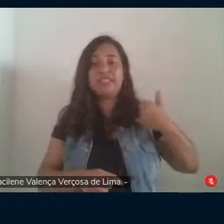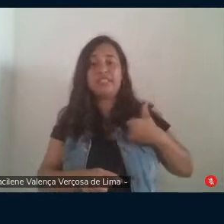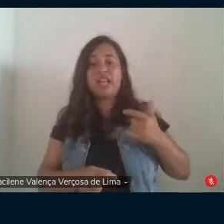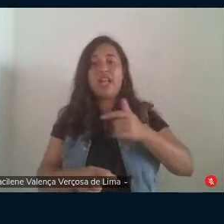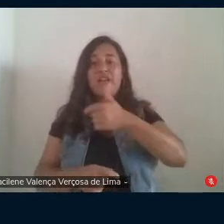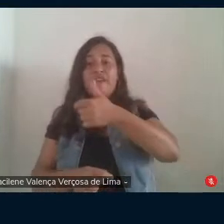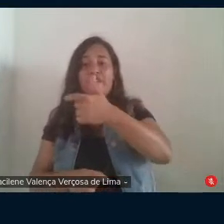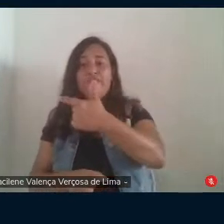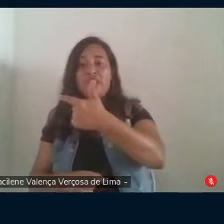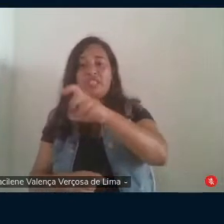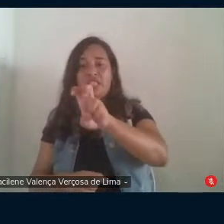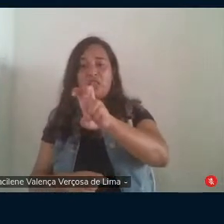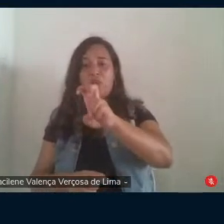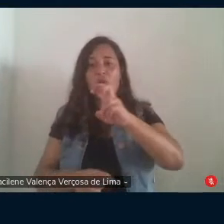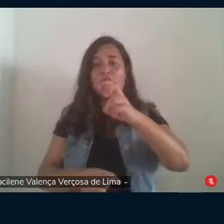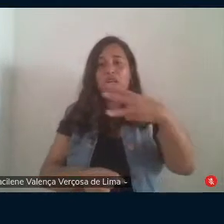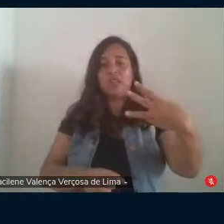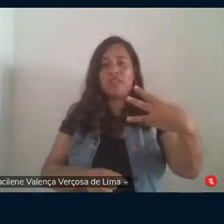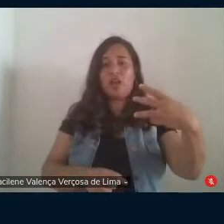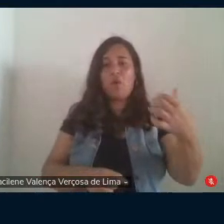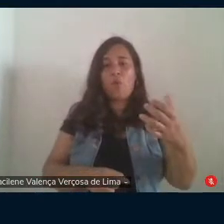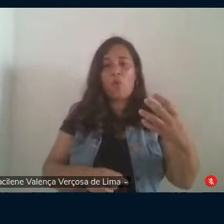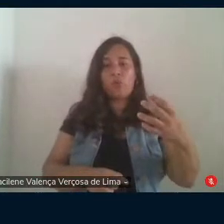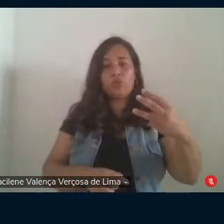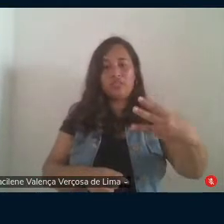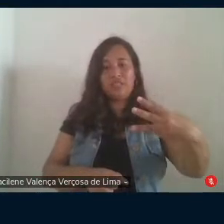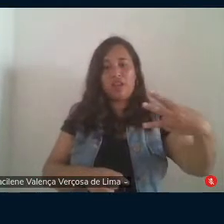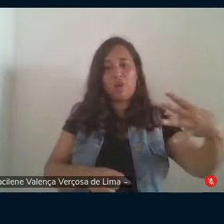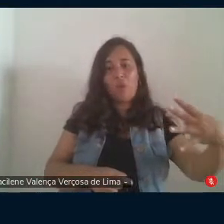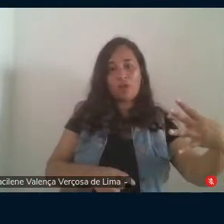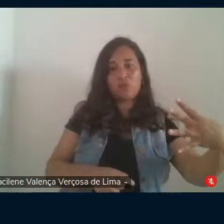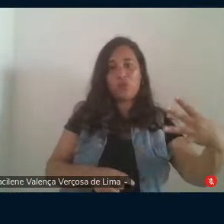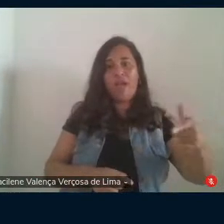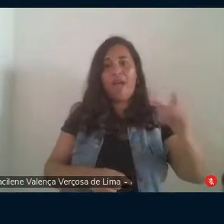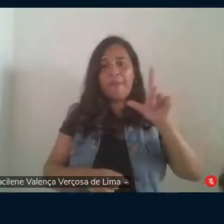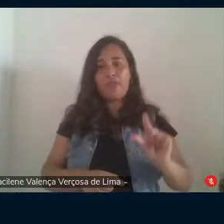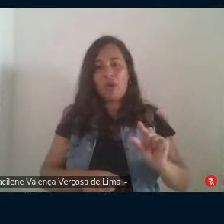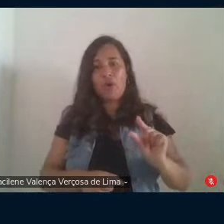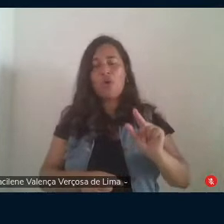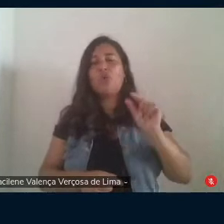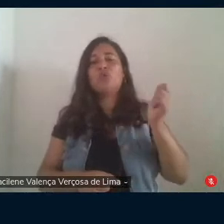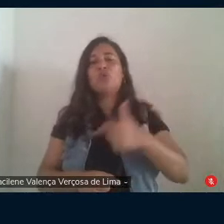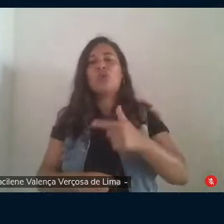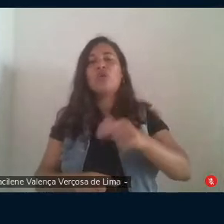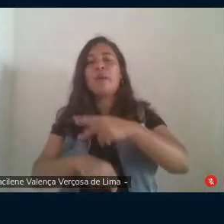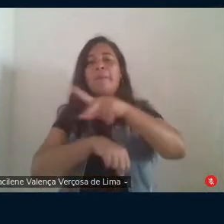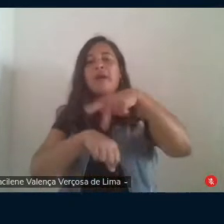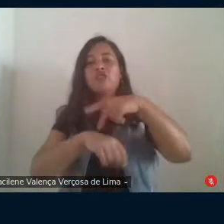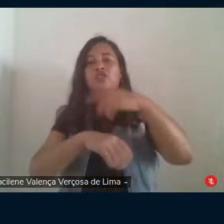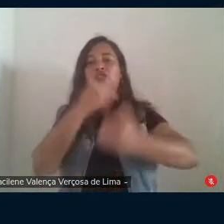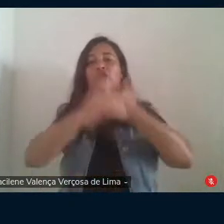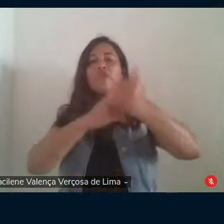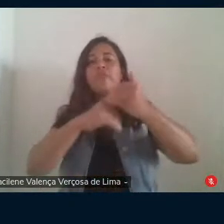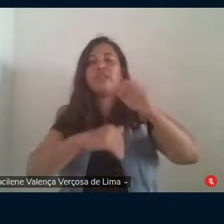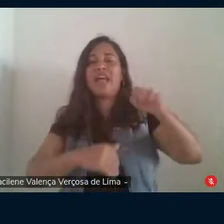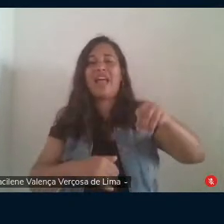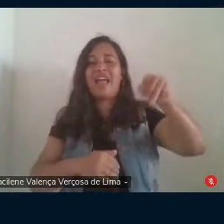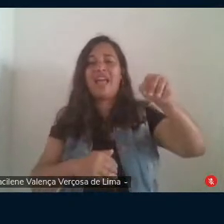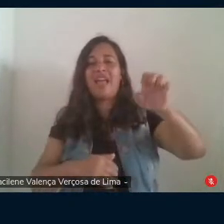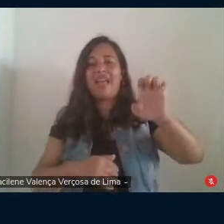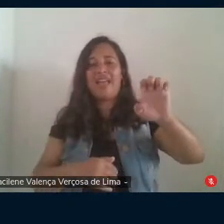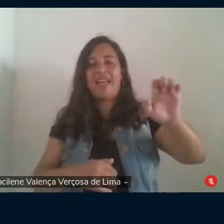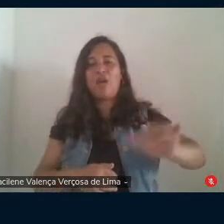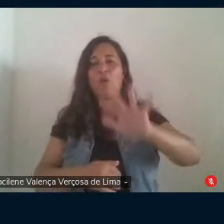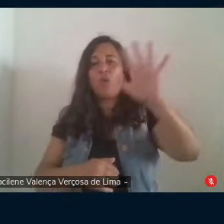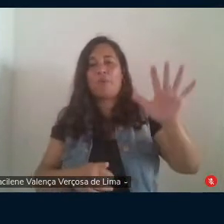a 34 anos no Brasil só é menor por enquanto que a dos países desenvolvidos da Europa e do Norte da